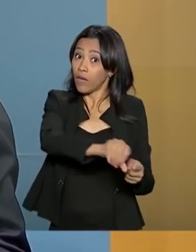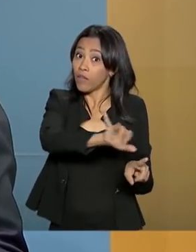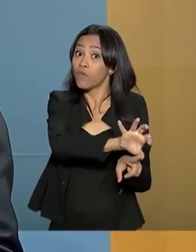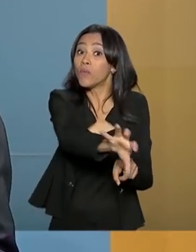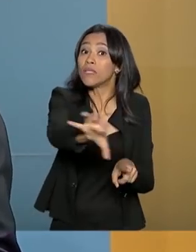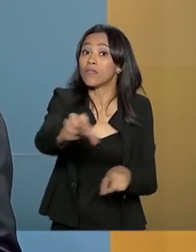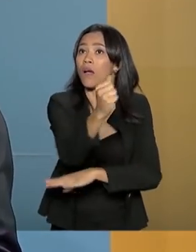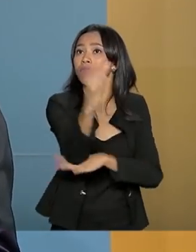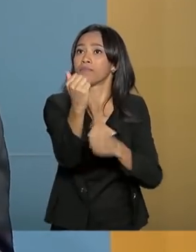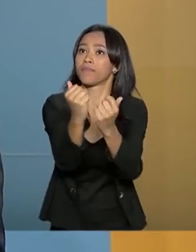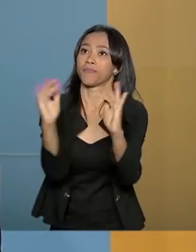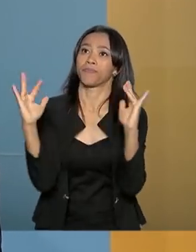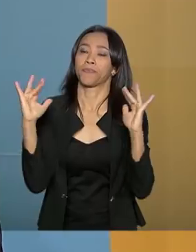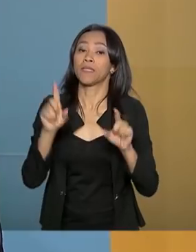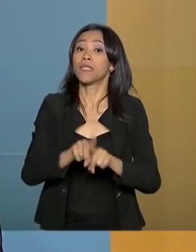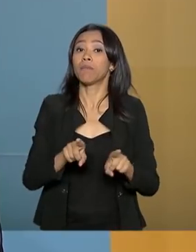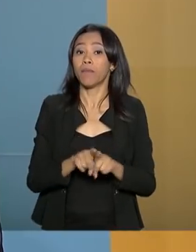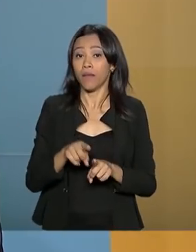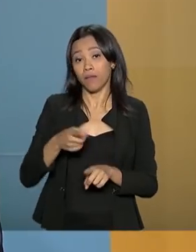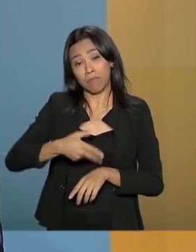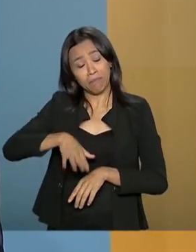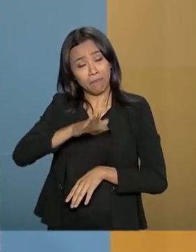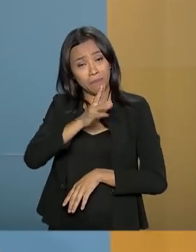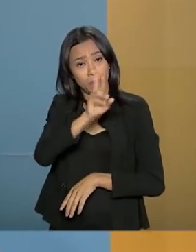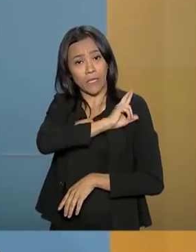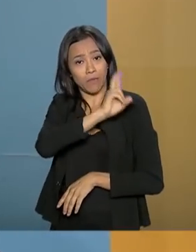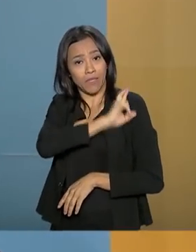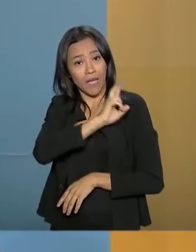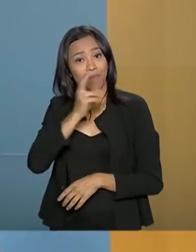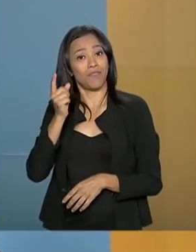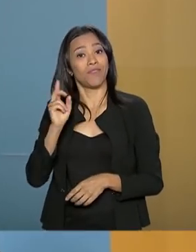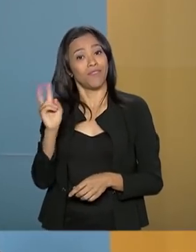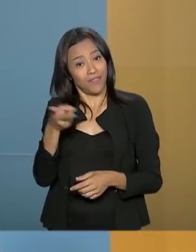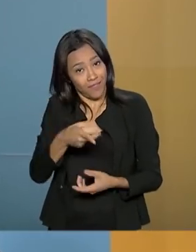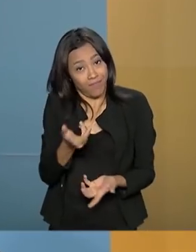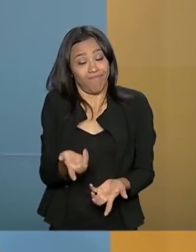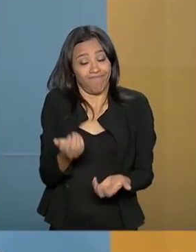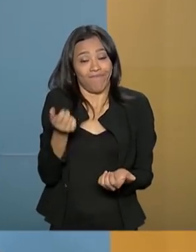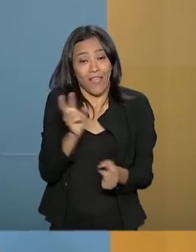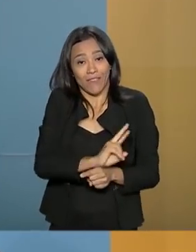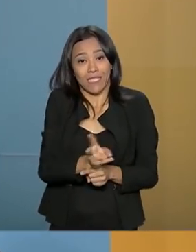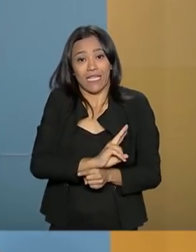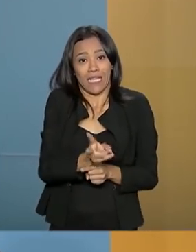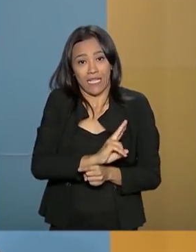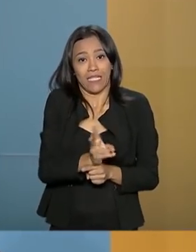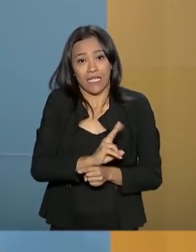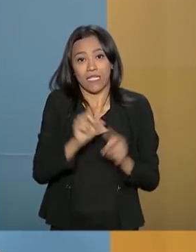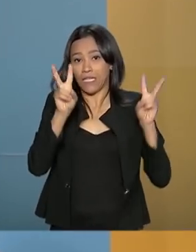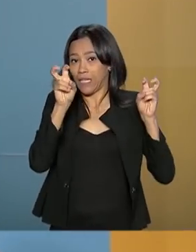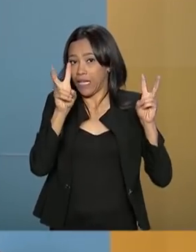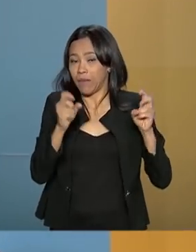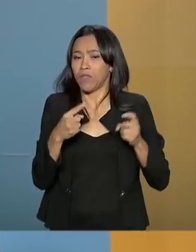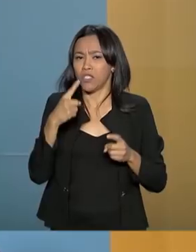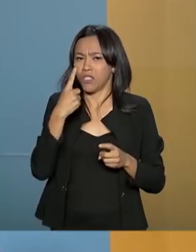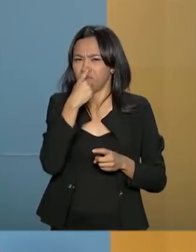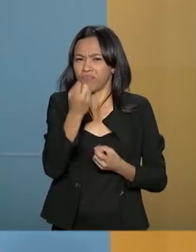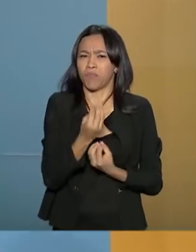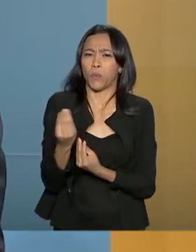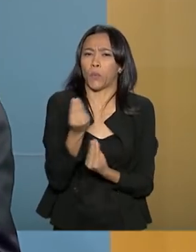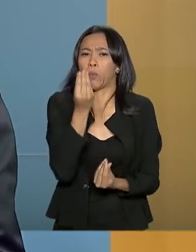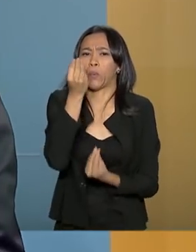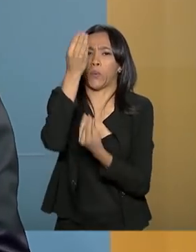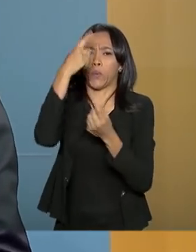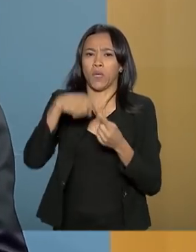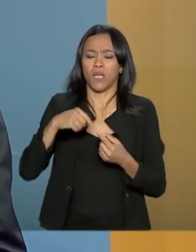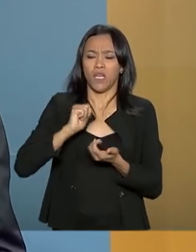ambiente, mas também de fiscalizar esses temas de poluição, ou de destruição, ou de degradação ambiental.